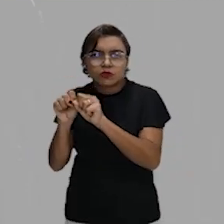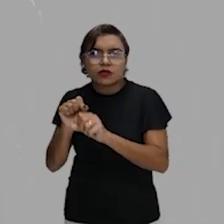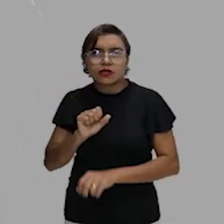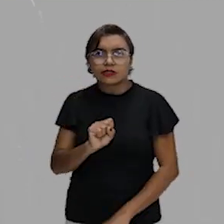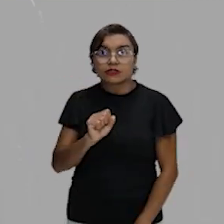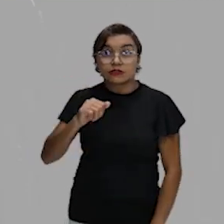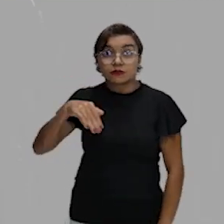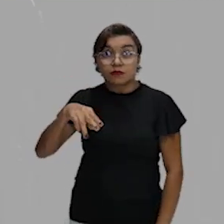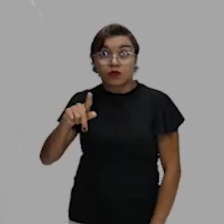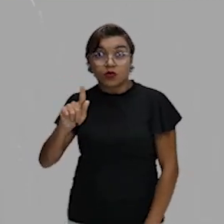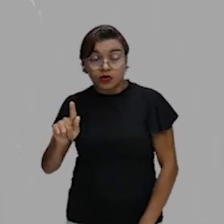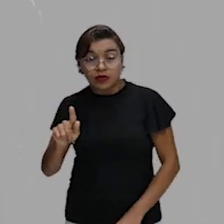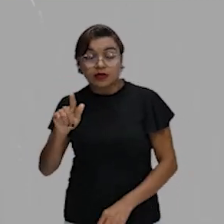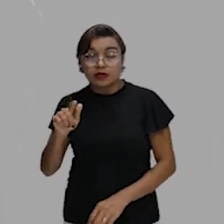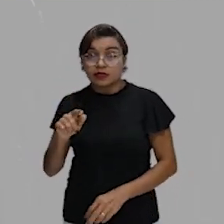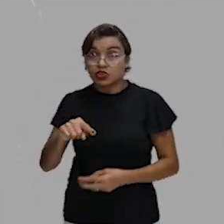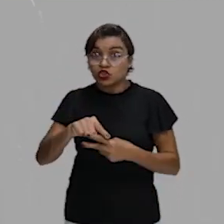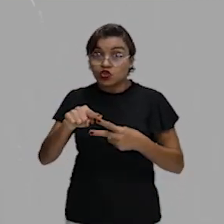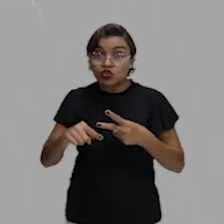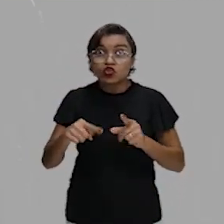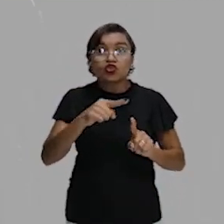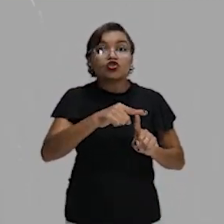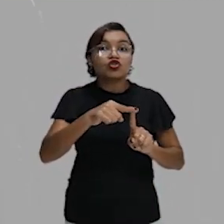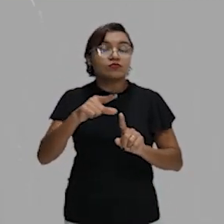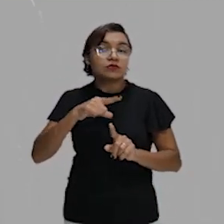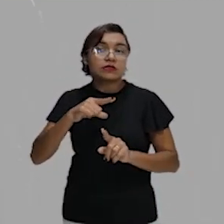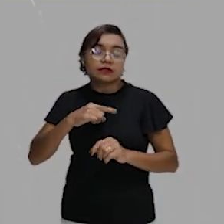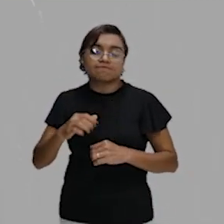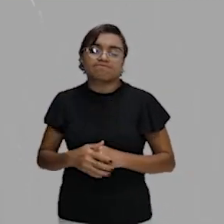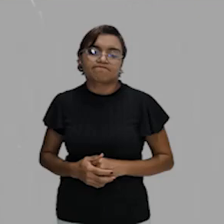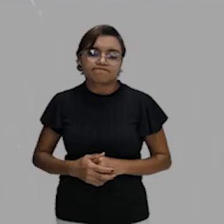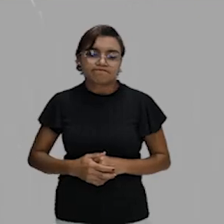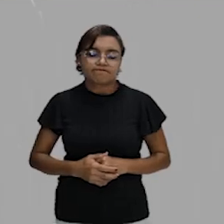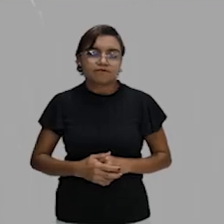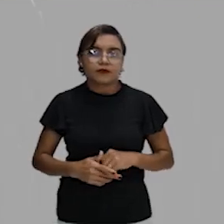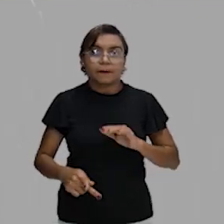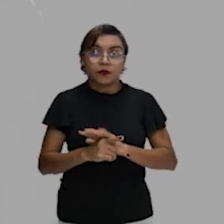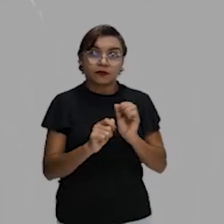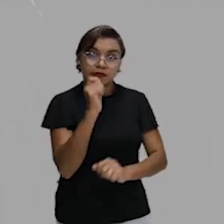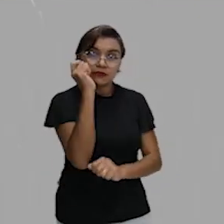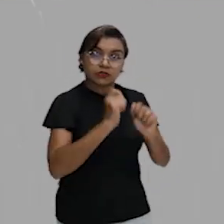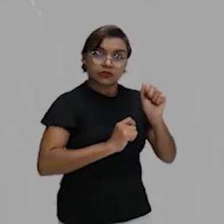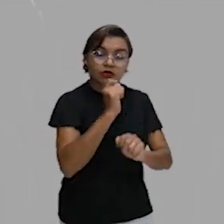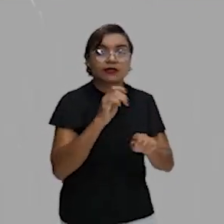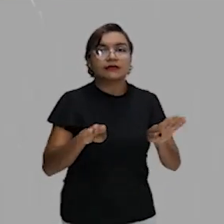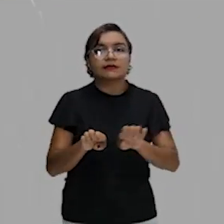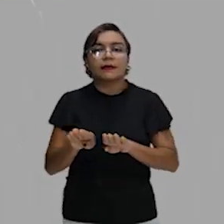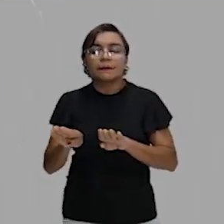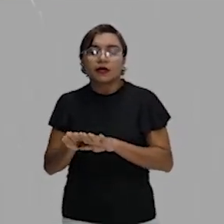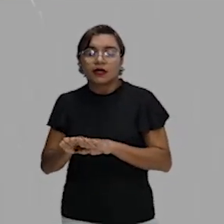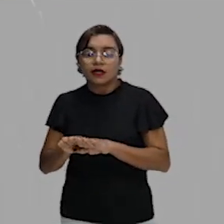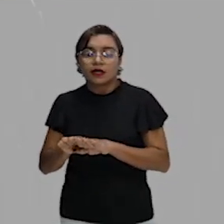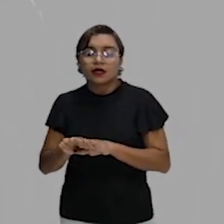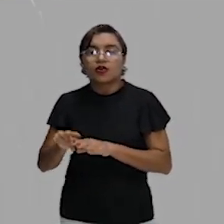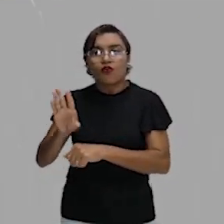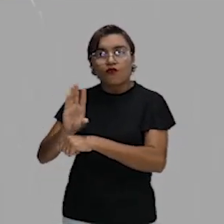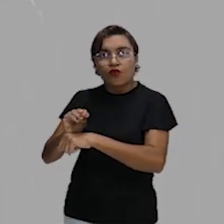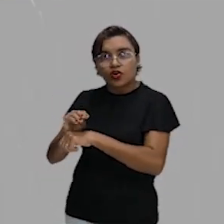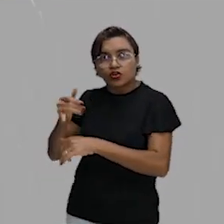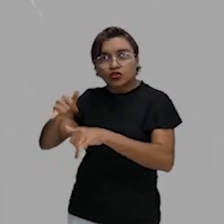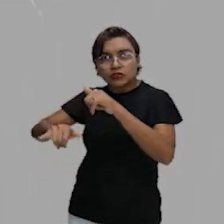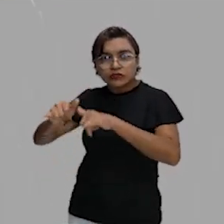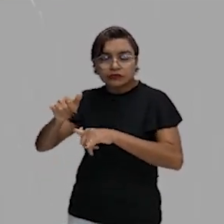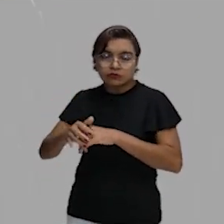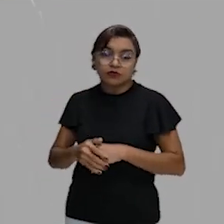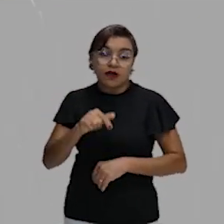Só que o smog, ele pode se dividir em dois tipos. O smog industrial e o smog fotoquímico. O smog industrial, galera, é aquele